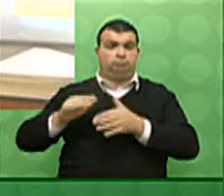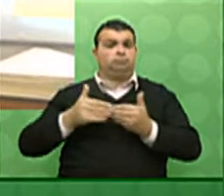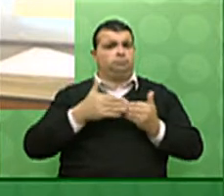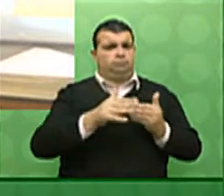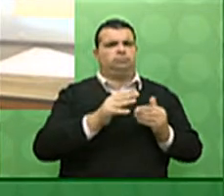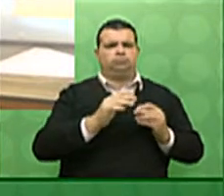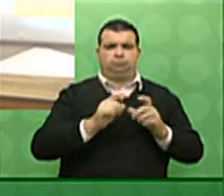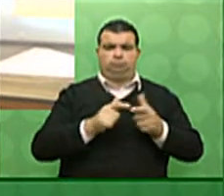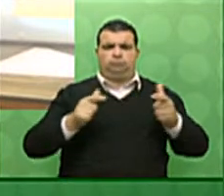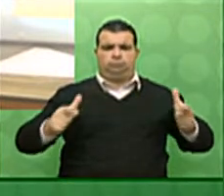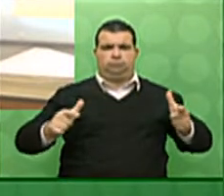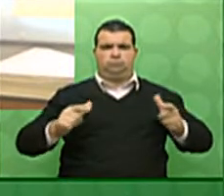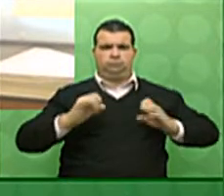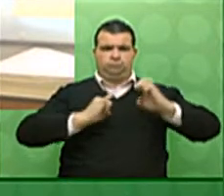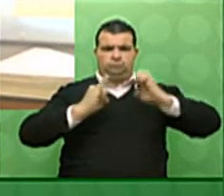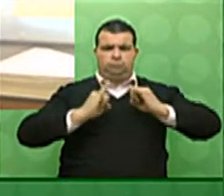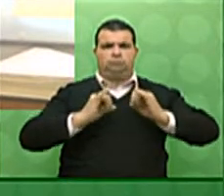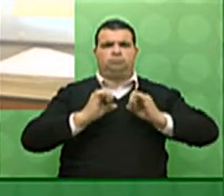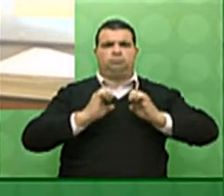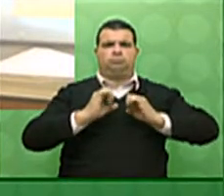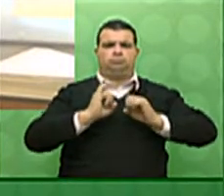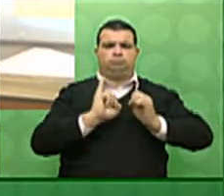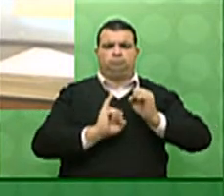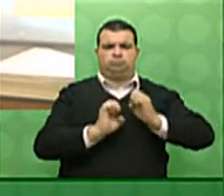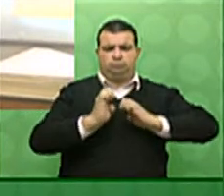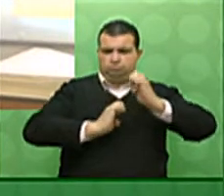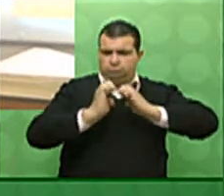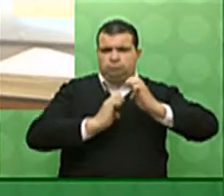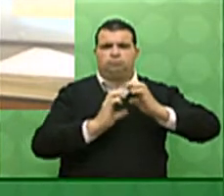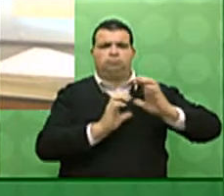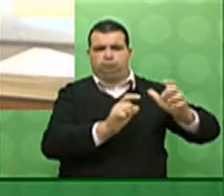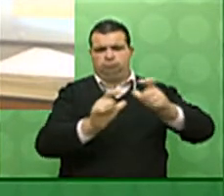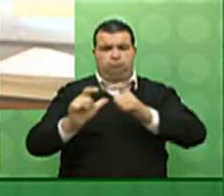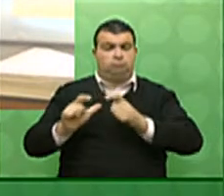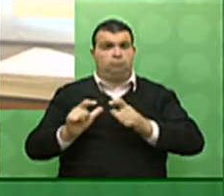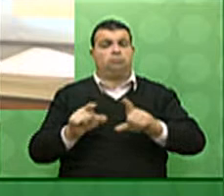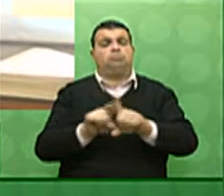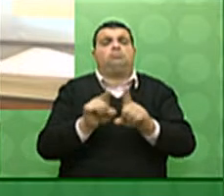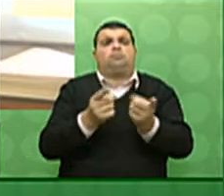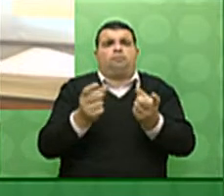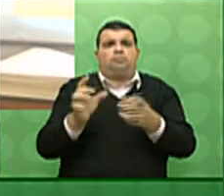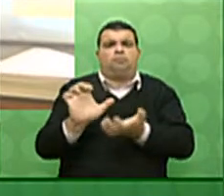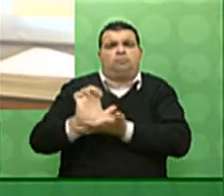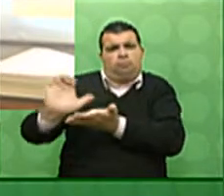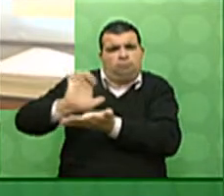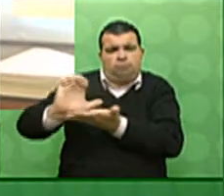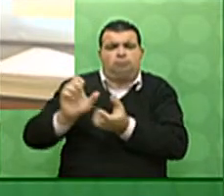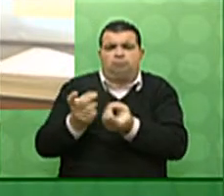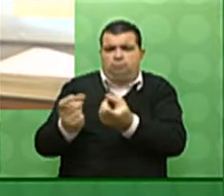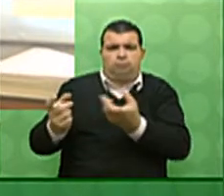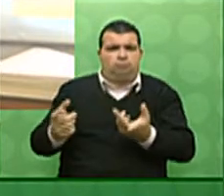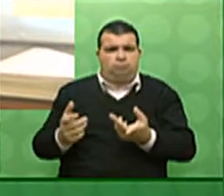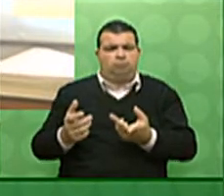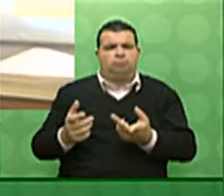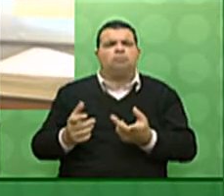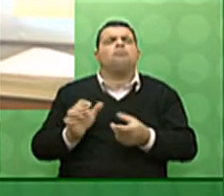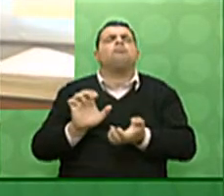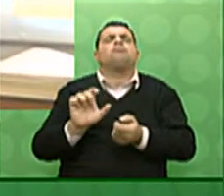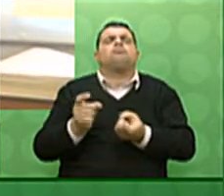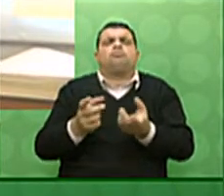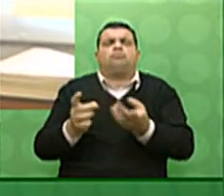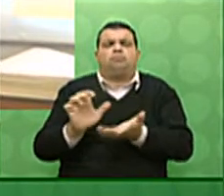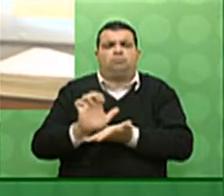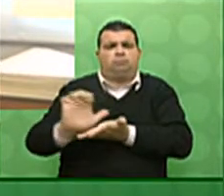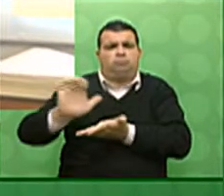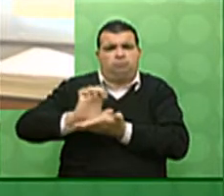industrial e a geração de empregos e o aumento das exportações. Como as vendas para o exterior dependem de variáveis